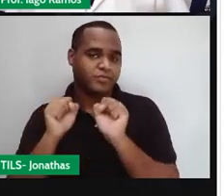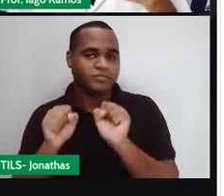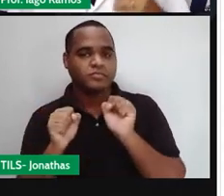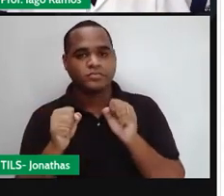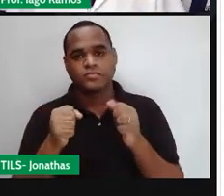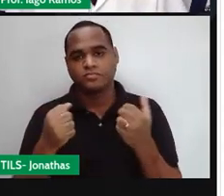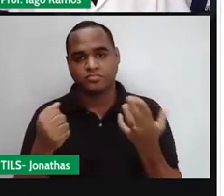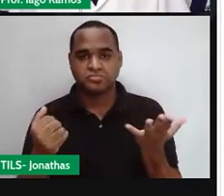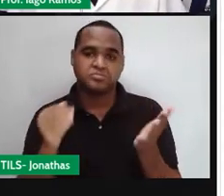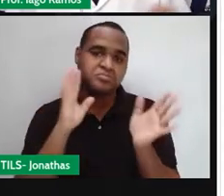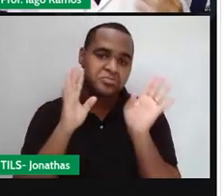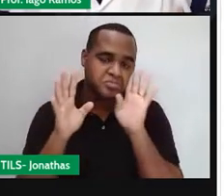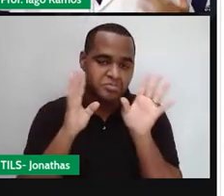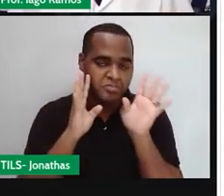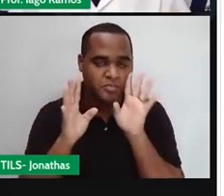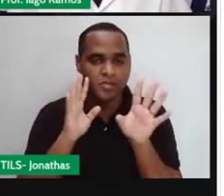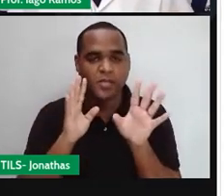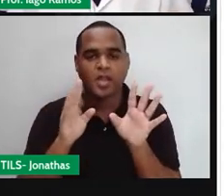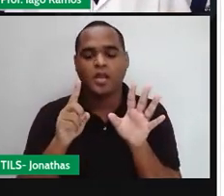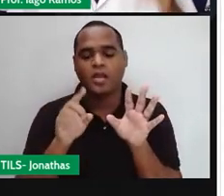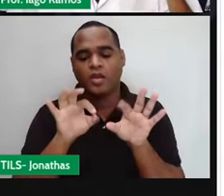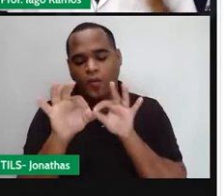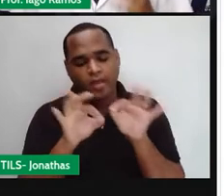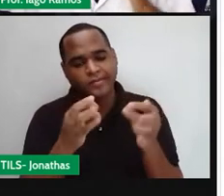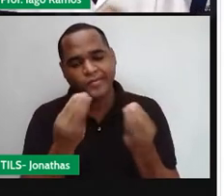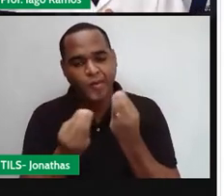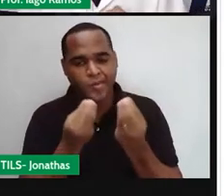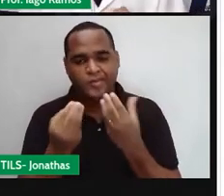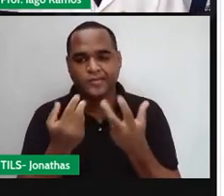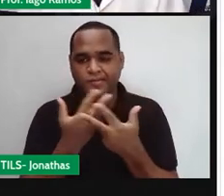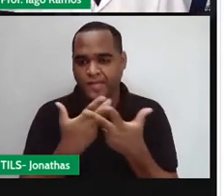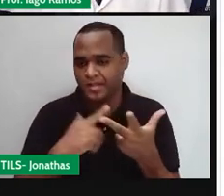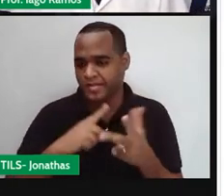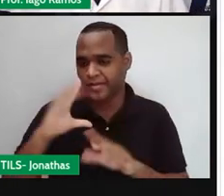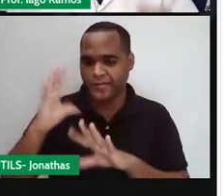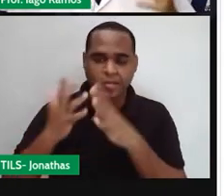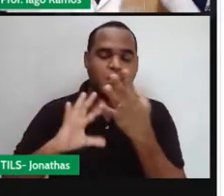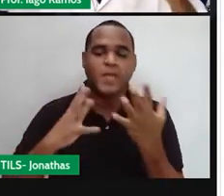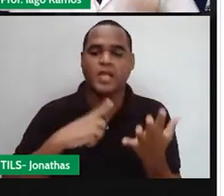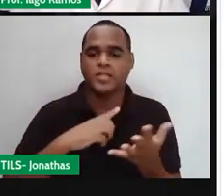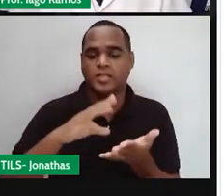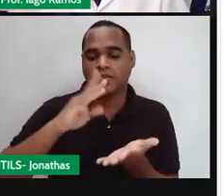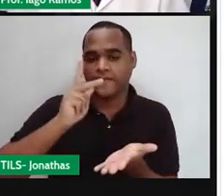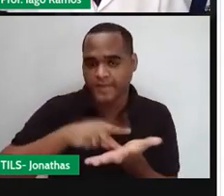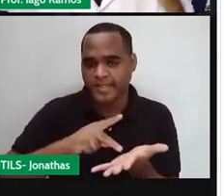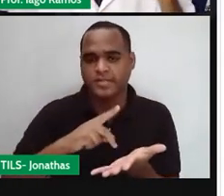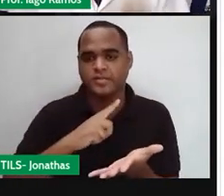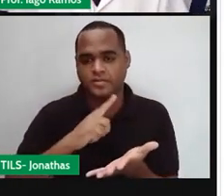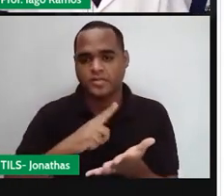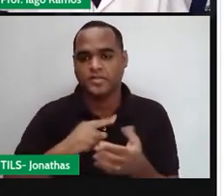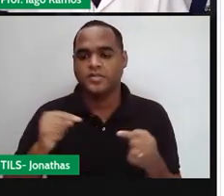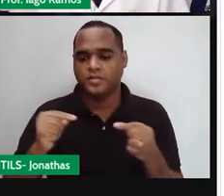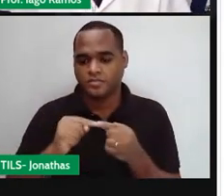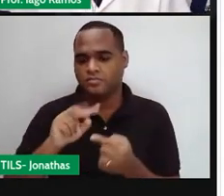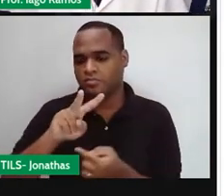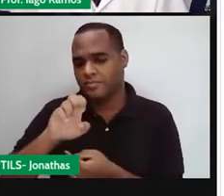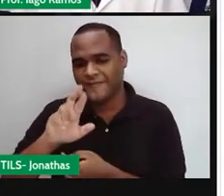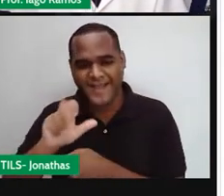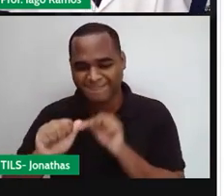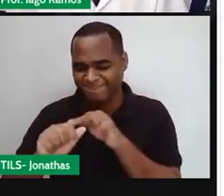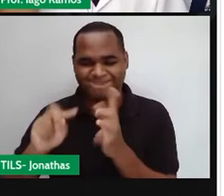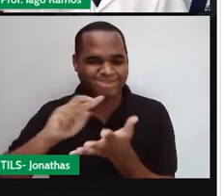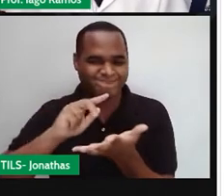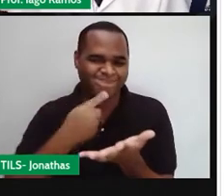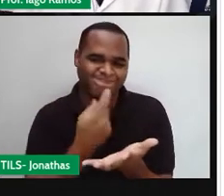como as coisas podem funcionar acontecendo na realidade, na vera, como a gente